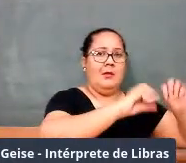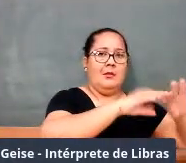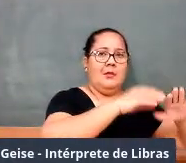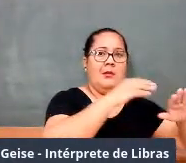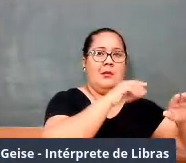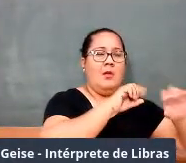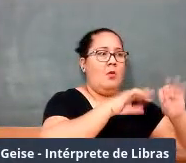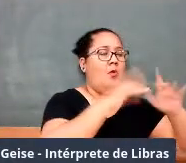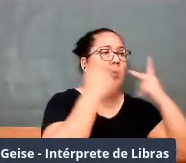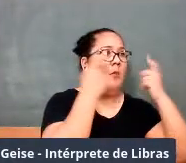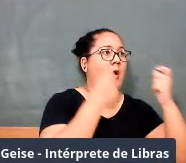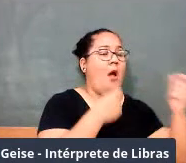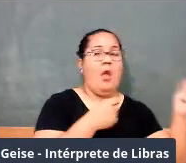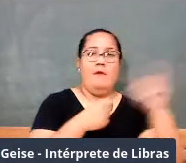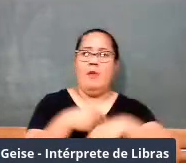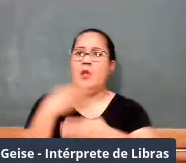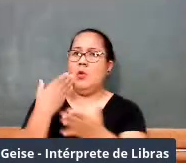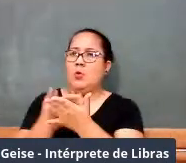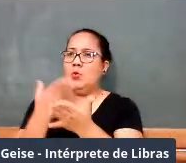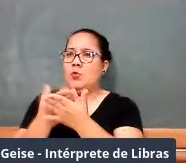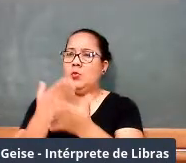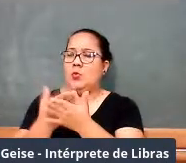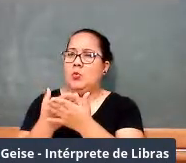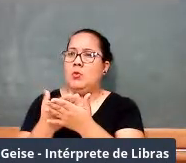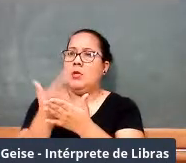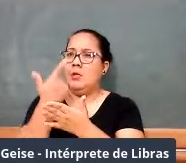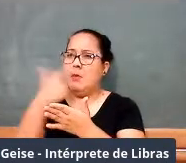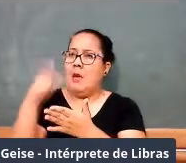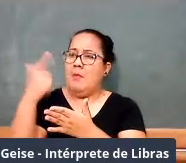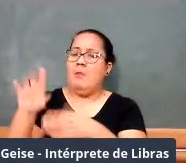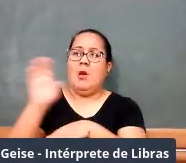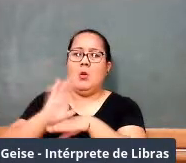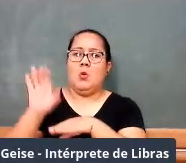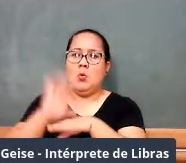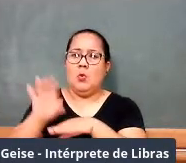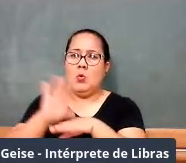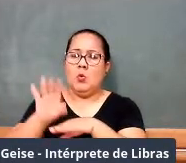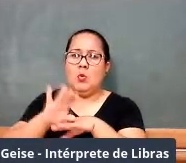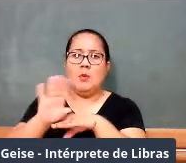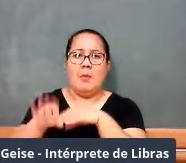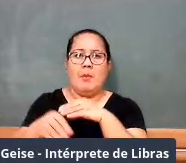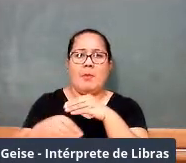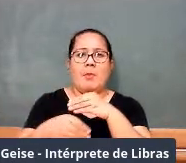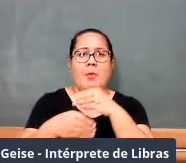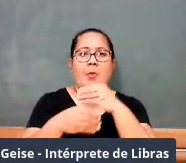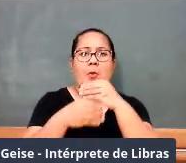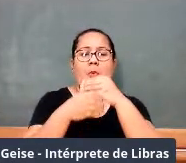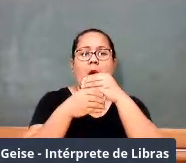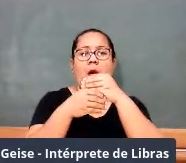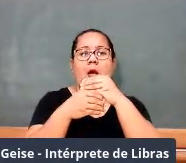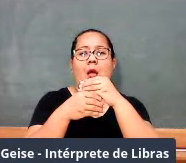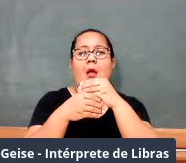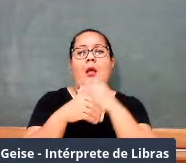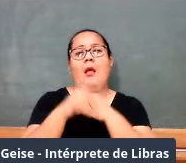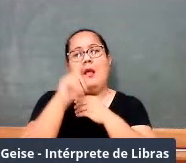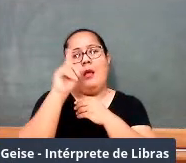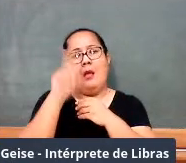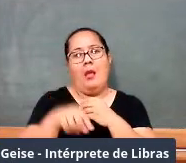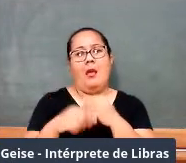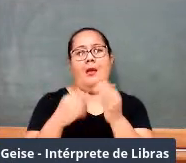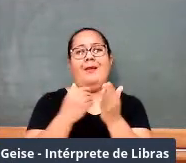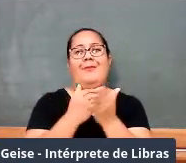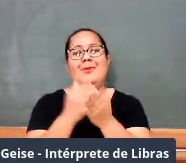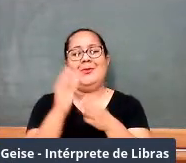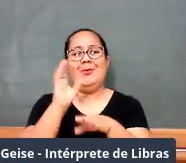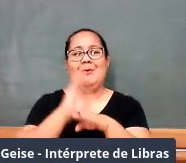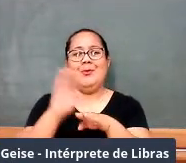mudou então o professor tem que continuar estudando fazendo curso de formação etc. Tá aí o matemático Benedito Castruti ministrando